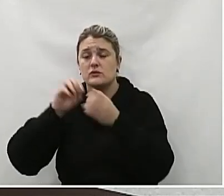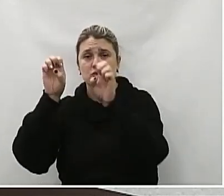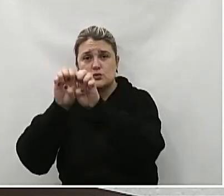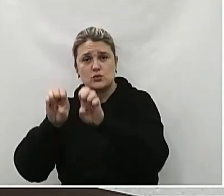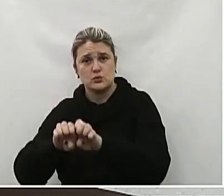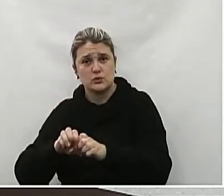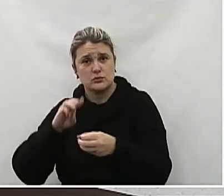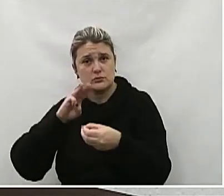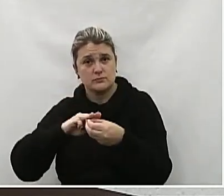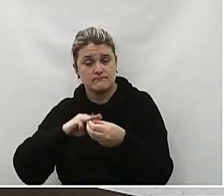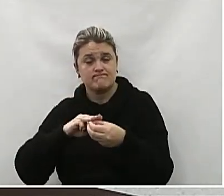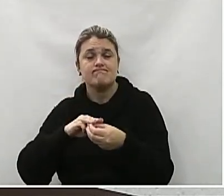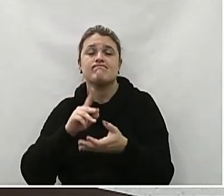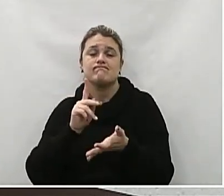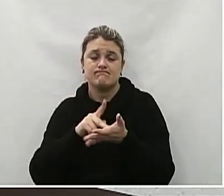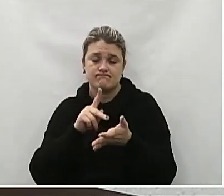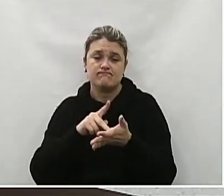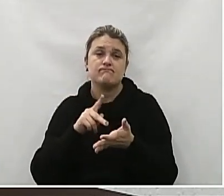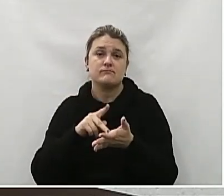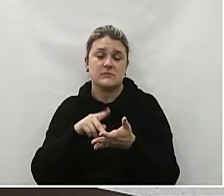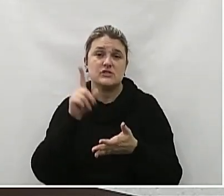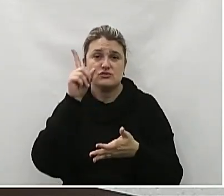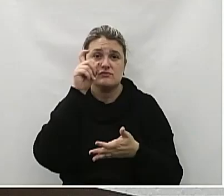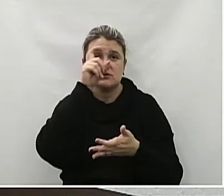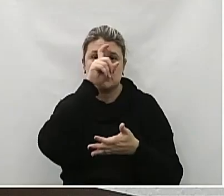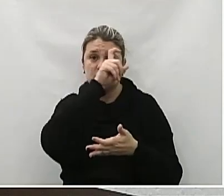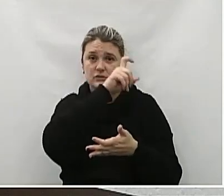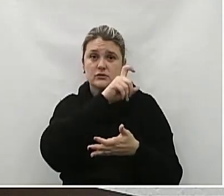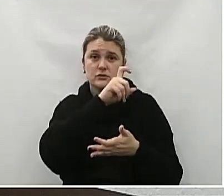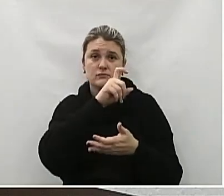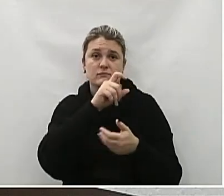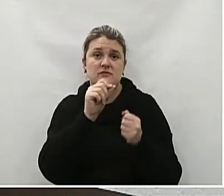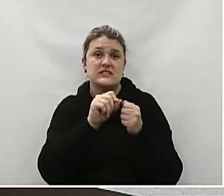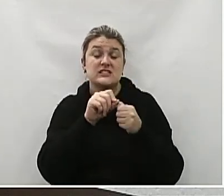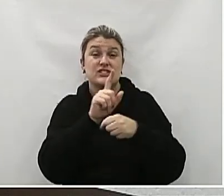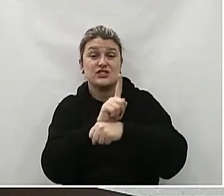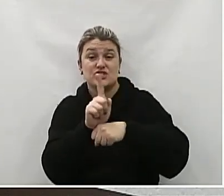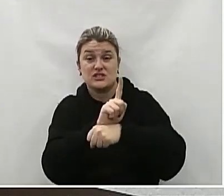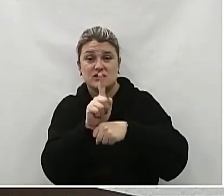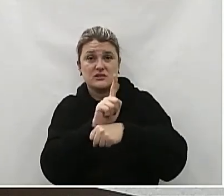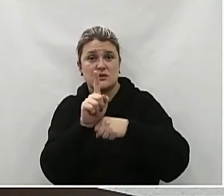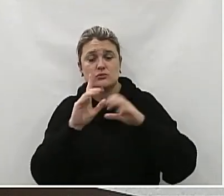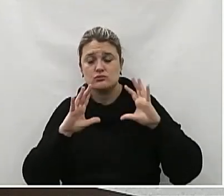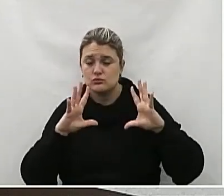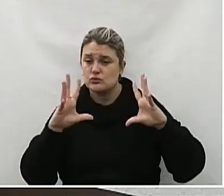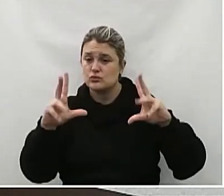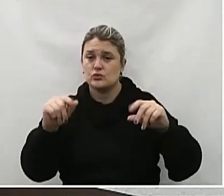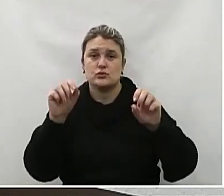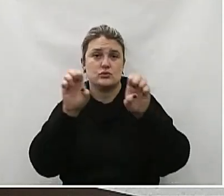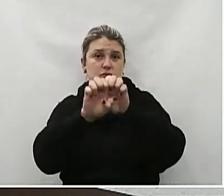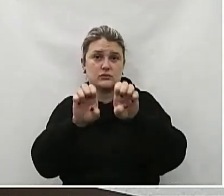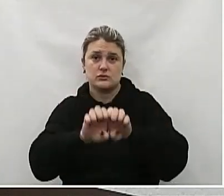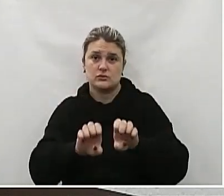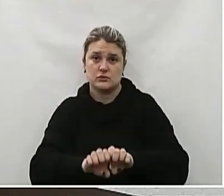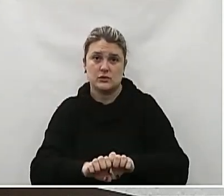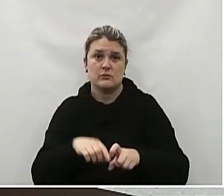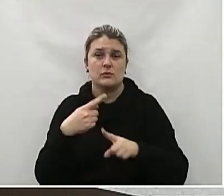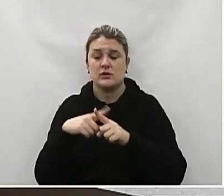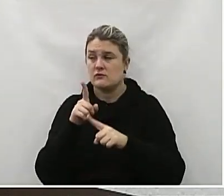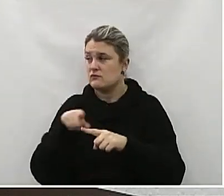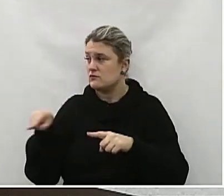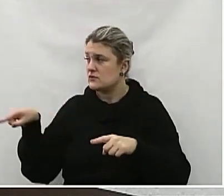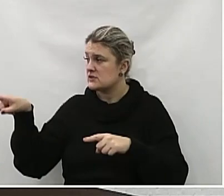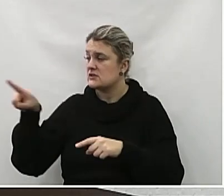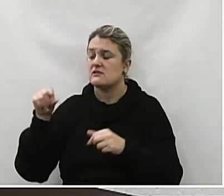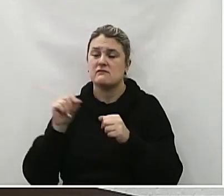E realmente É difícil É difícil Você gerir Toda essa estrutura Vocês gerem A legislação